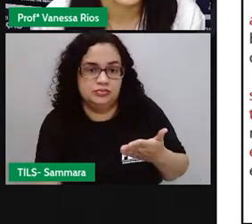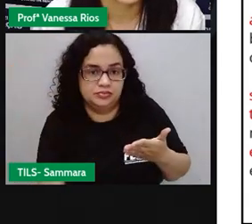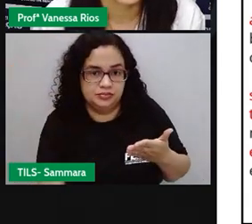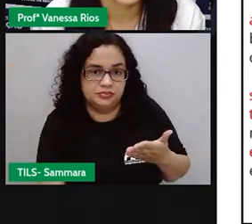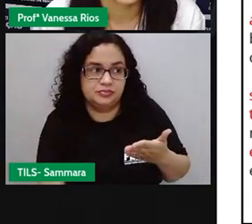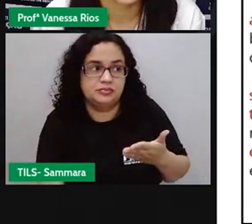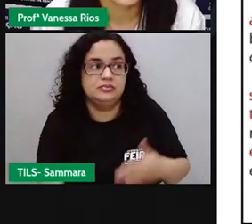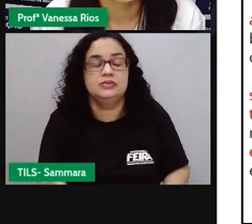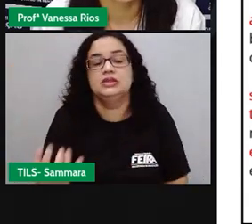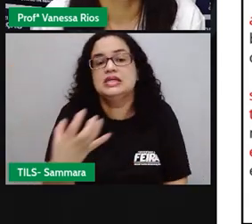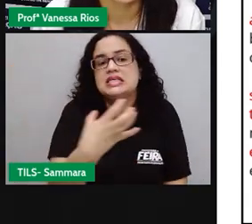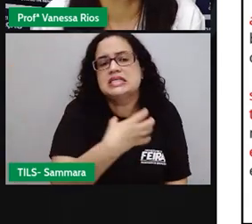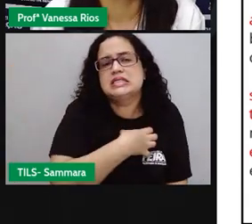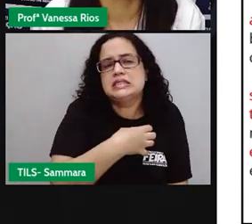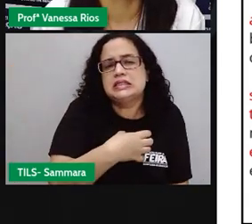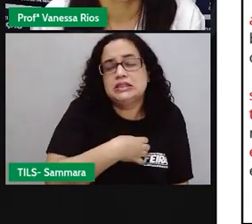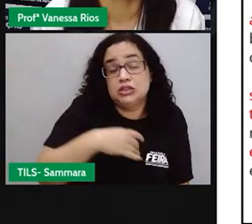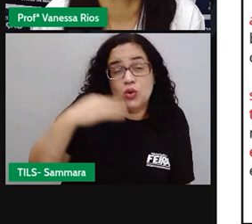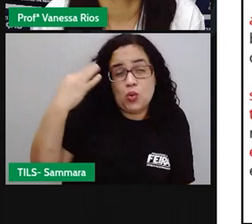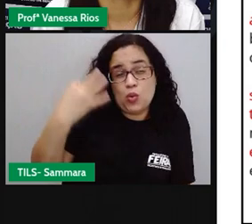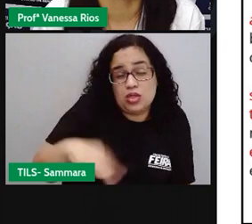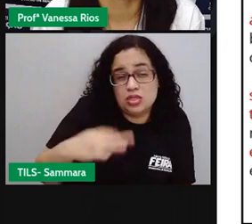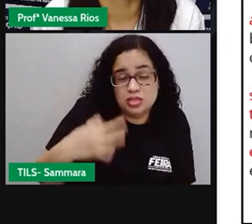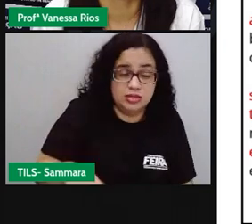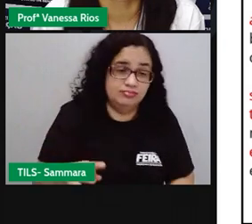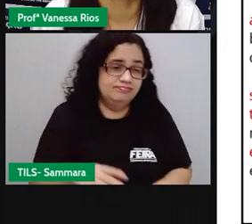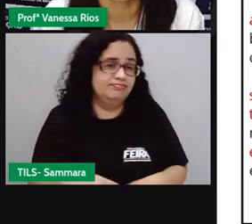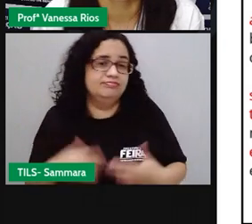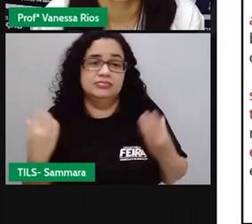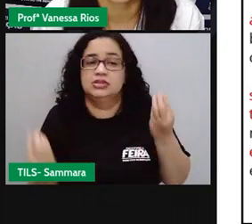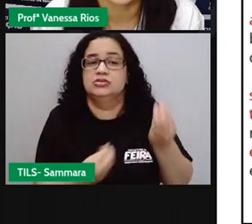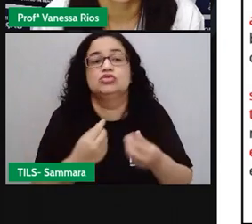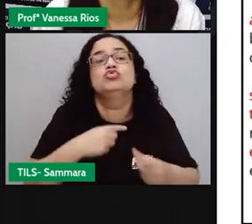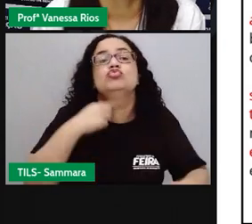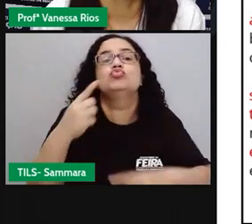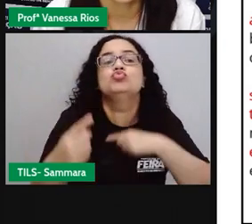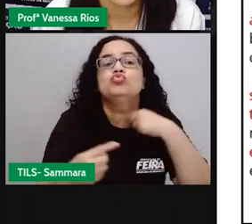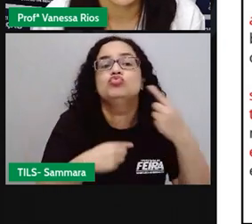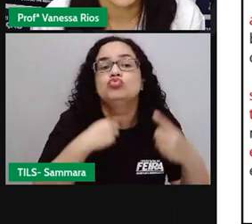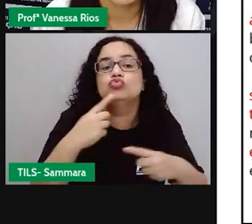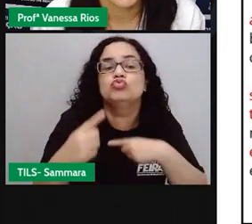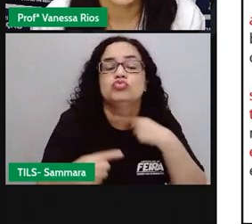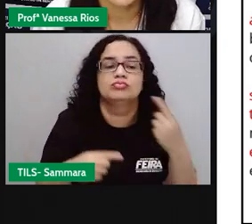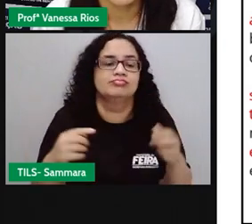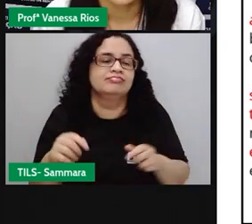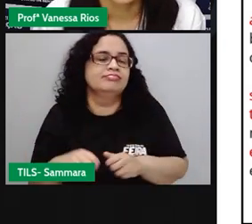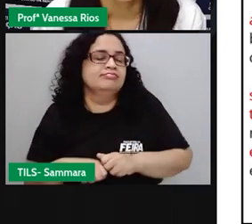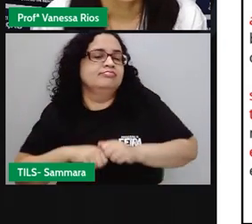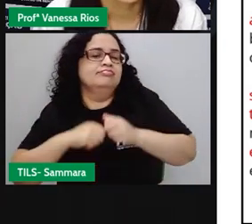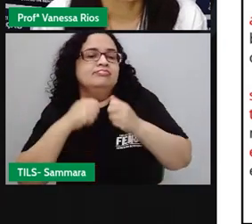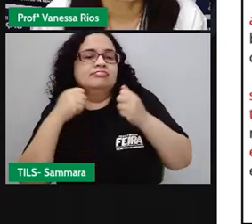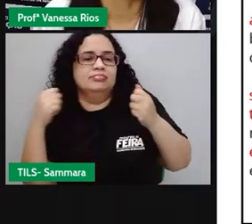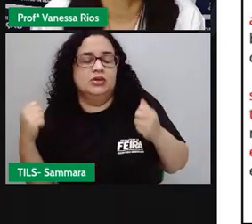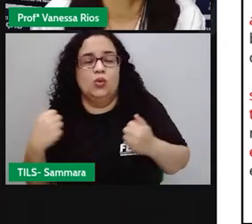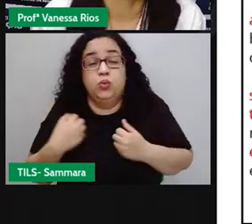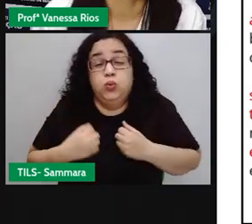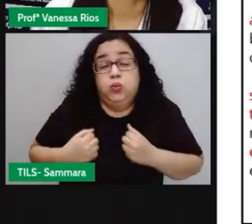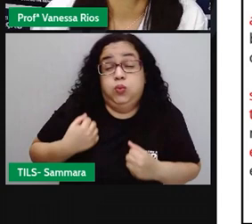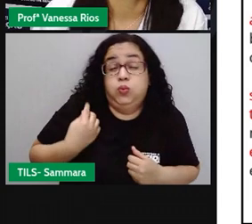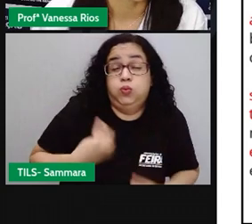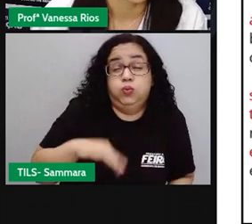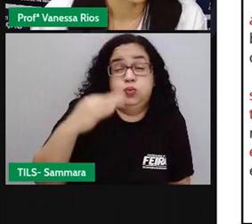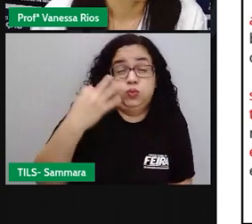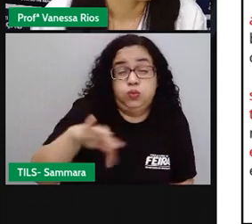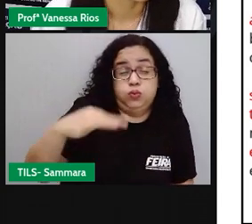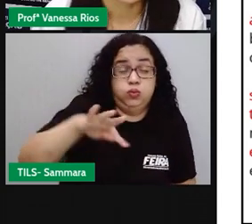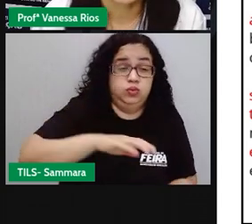imediato, senti uma dor terrível na perna e não tive dúvida. Estava quebrada. Gemendo, tentei